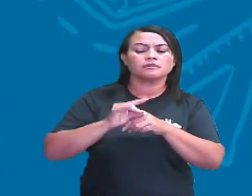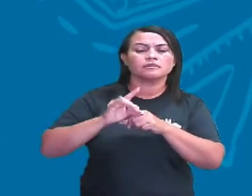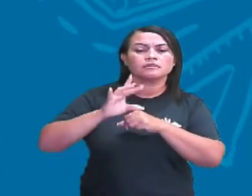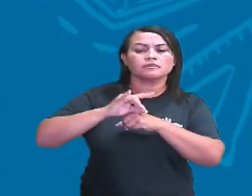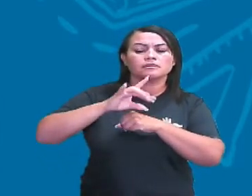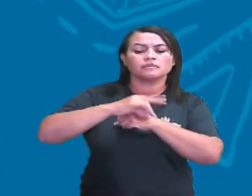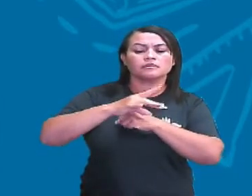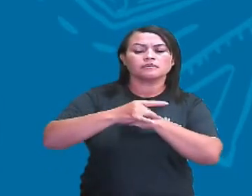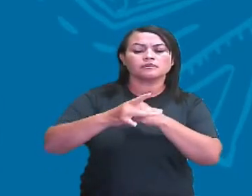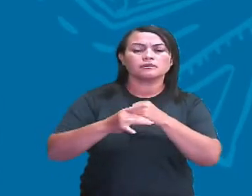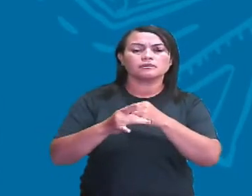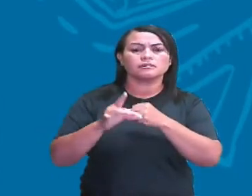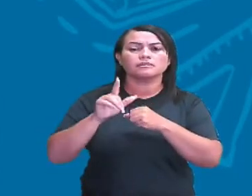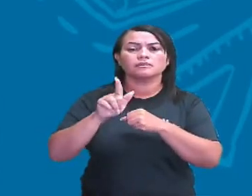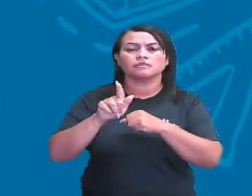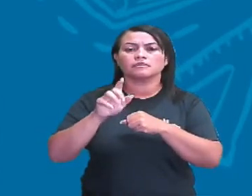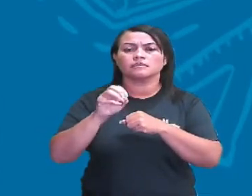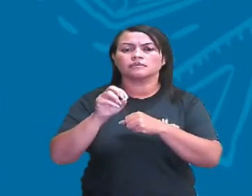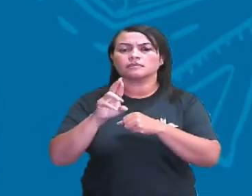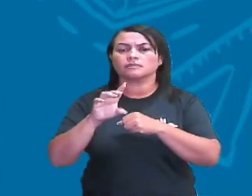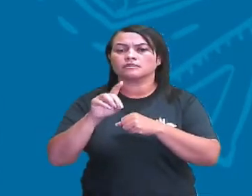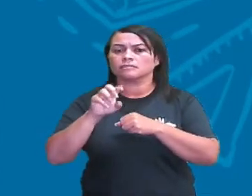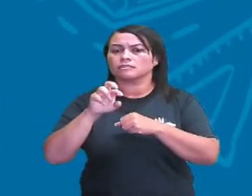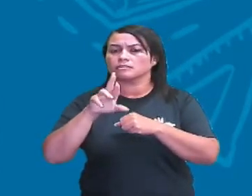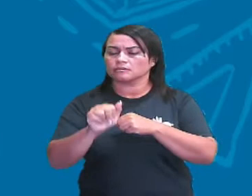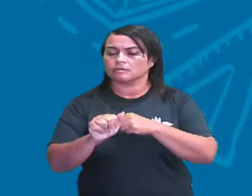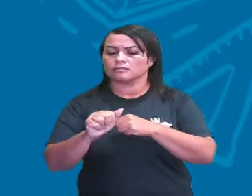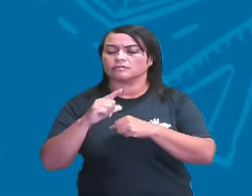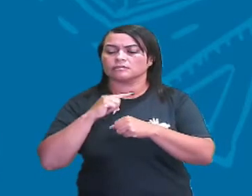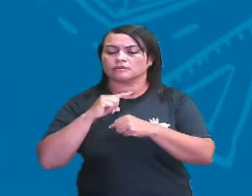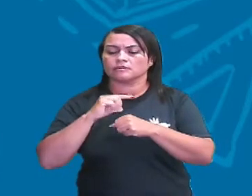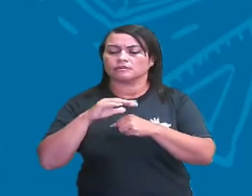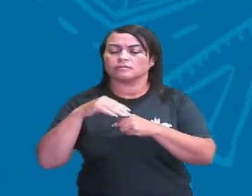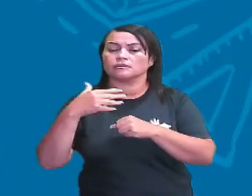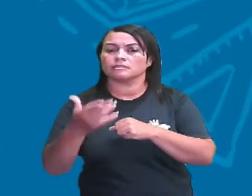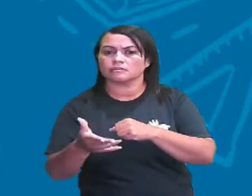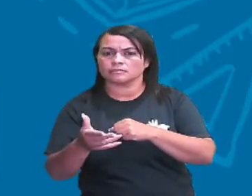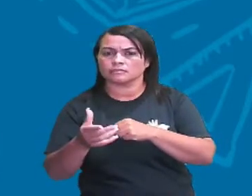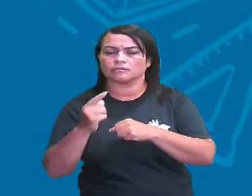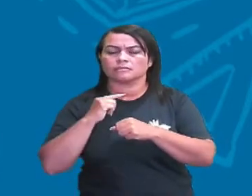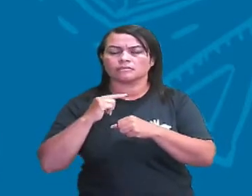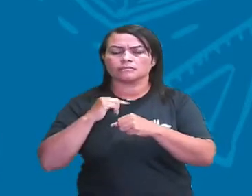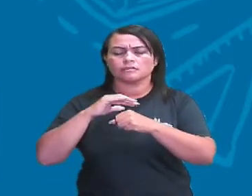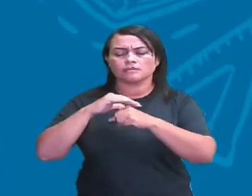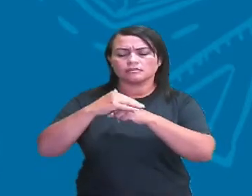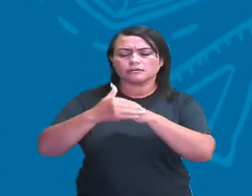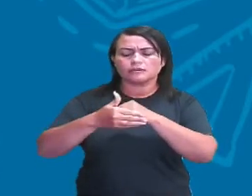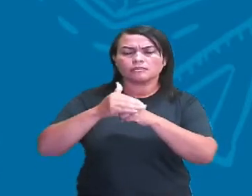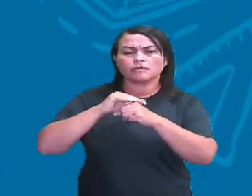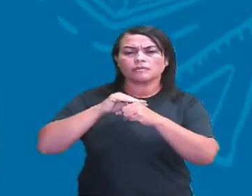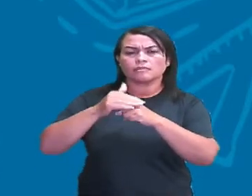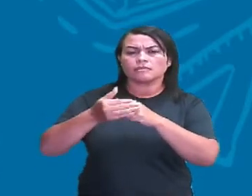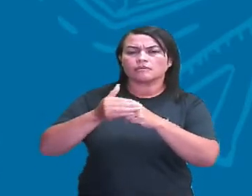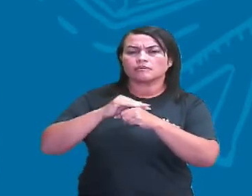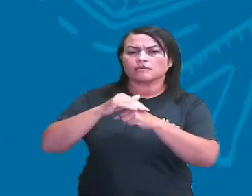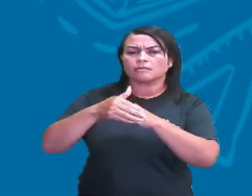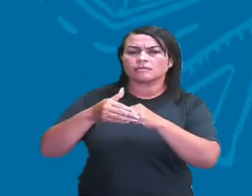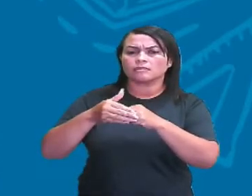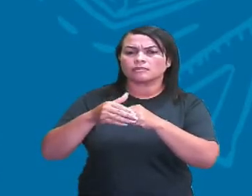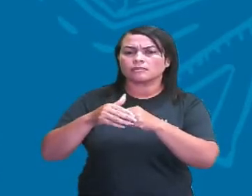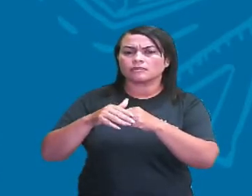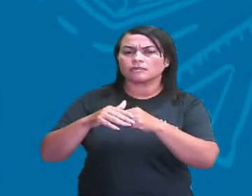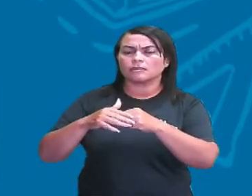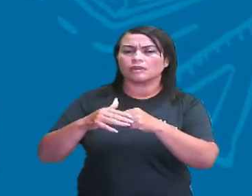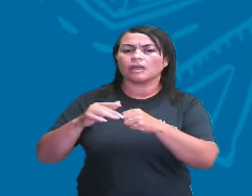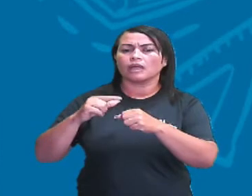parte apolar interage com as moléculas da gordura, voltadas para o interior. Então, forma-se uma película, uma camada que recobre a gordura,